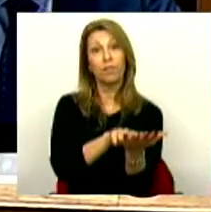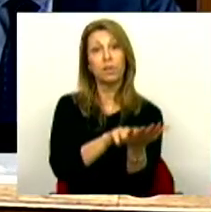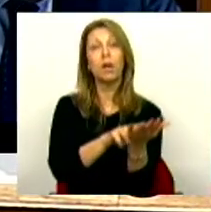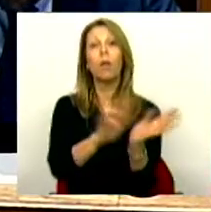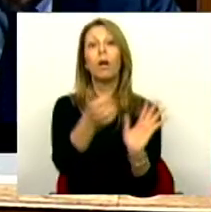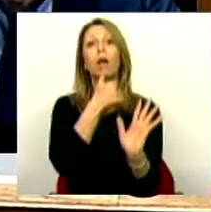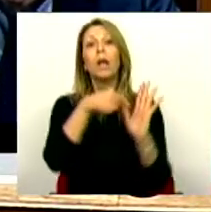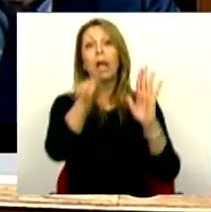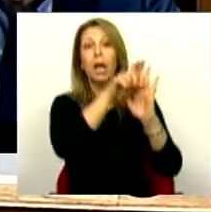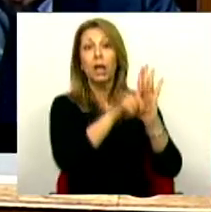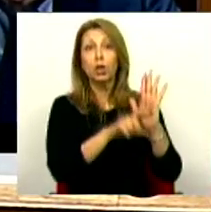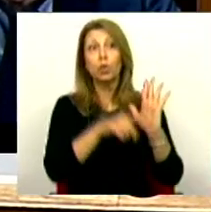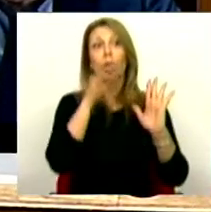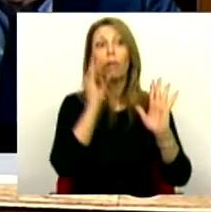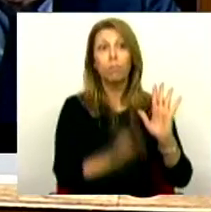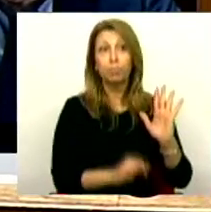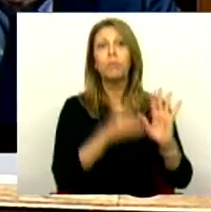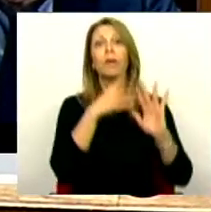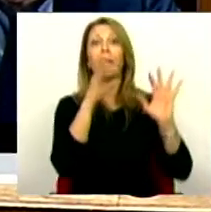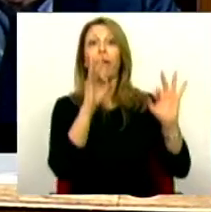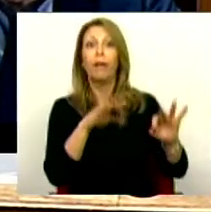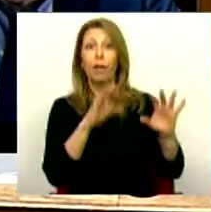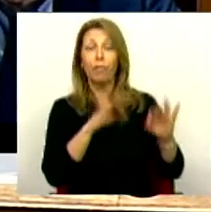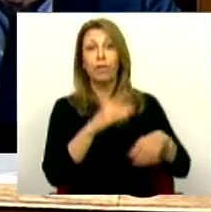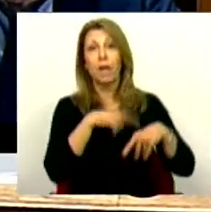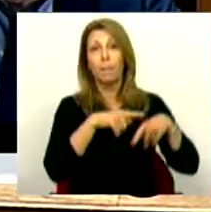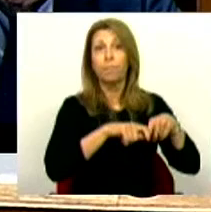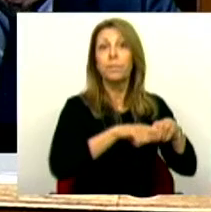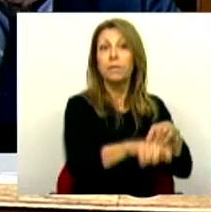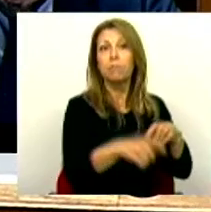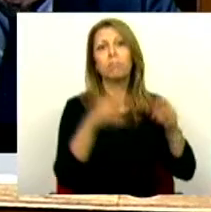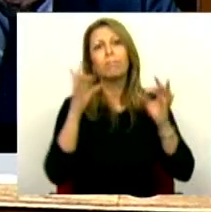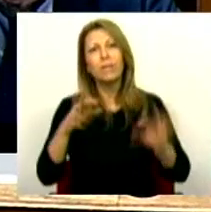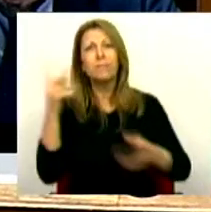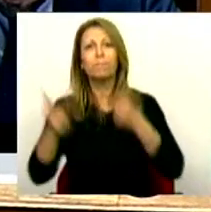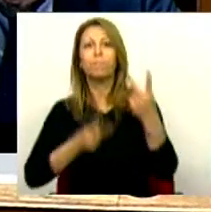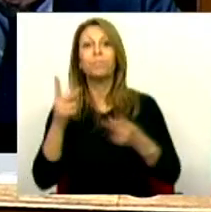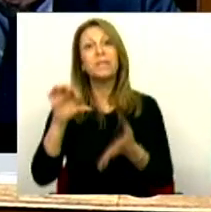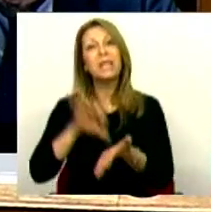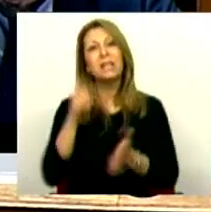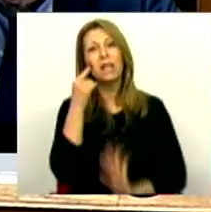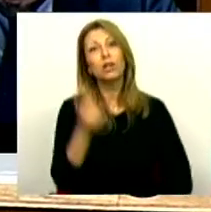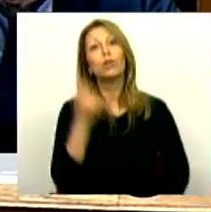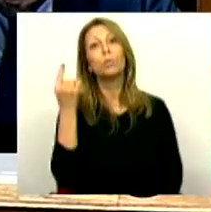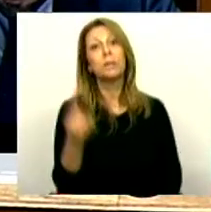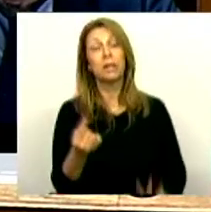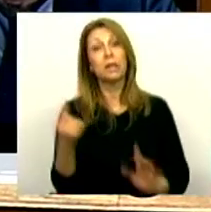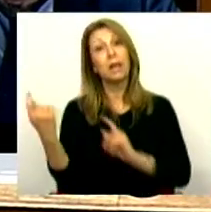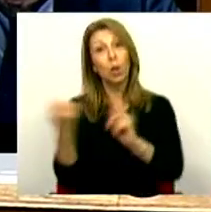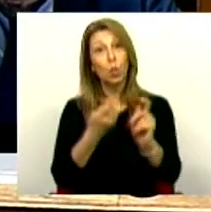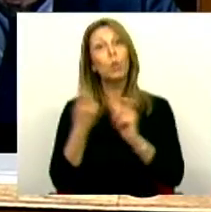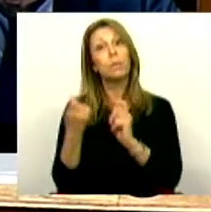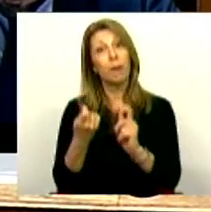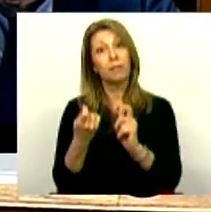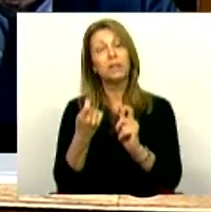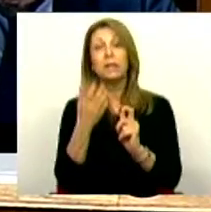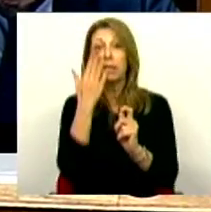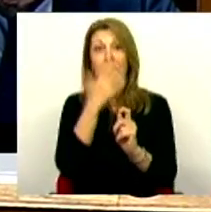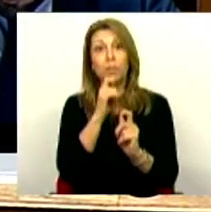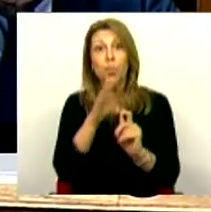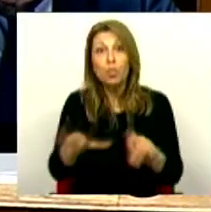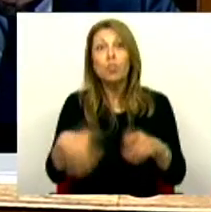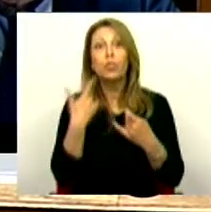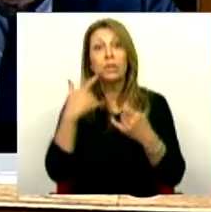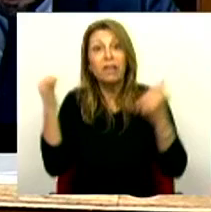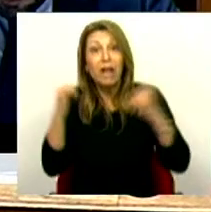que pugnam pela sessão de vigência, se aprofundasse sem sede especialidade este debate e se permitisse atingir um consenso mais alargado na sociedade